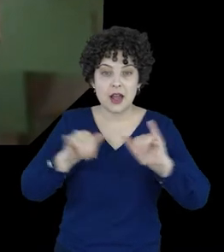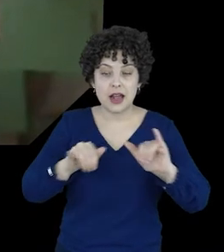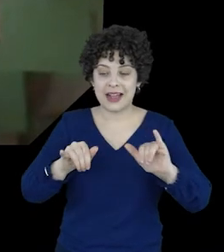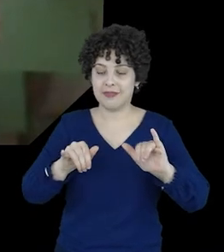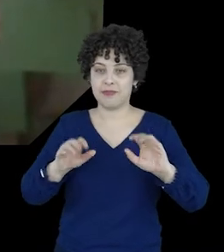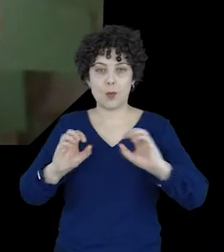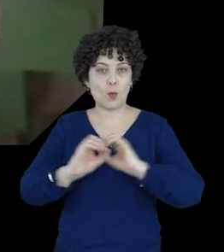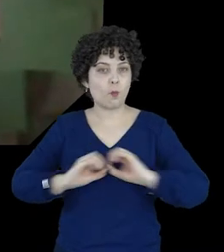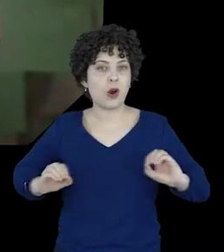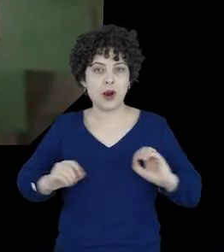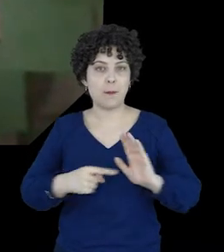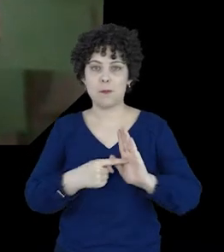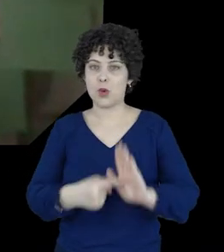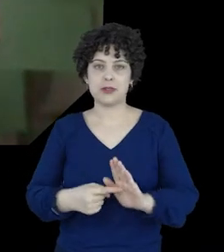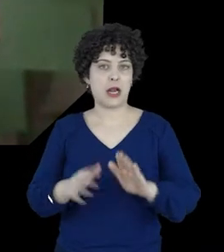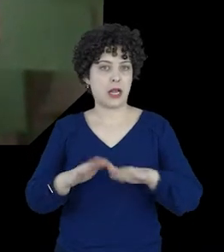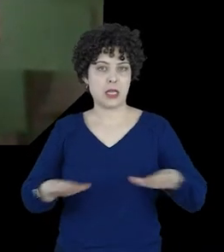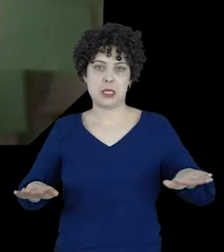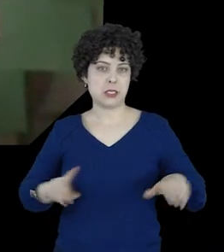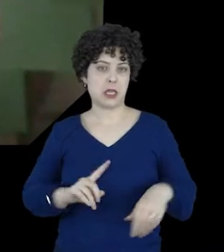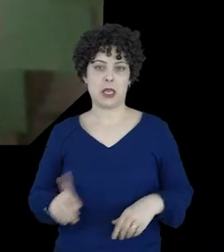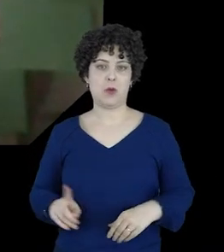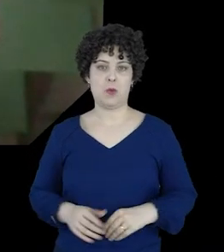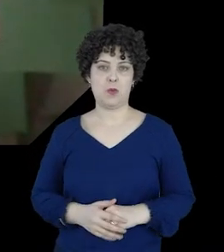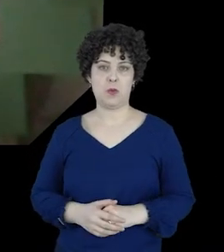anúncios não sejam exibidos para crianças?